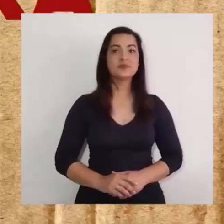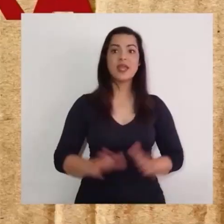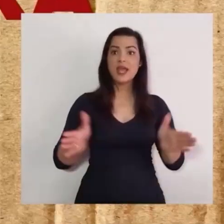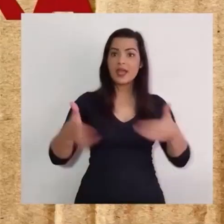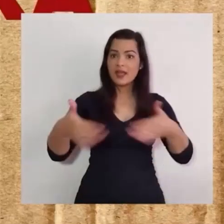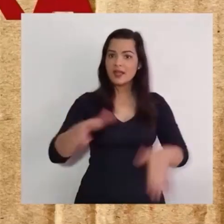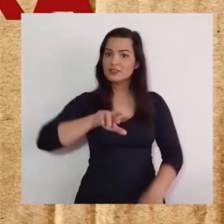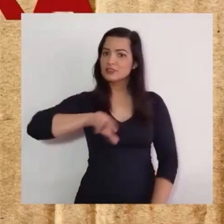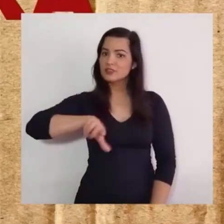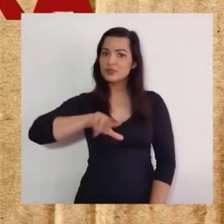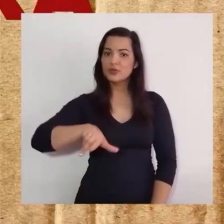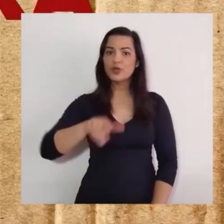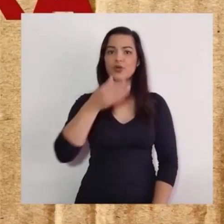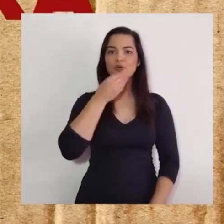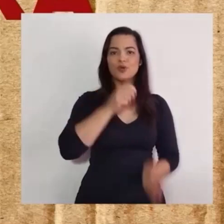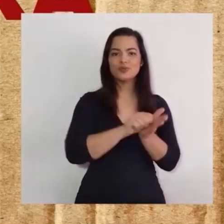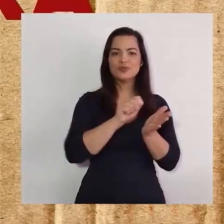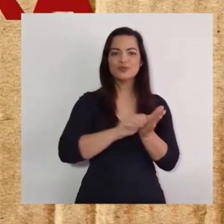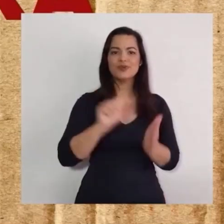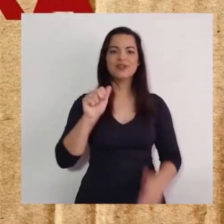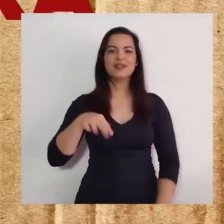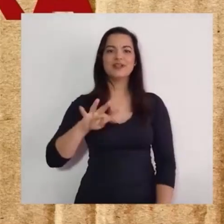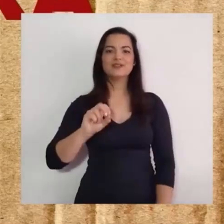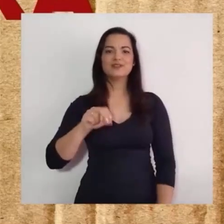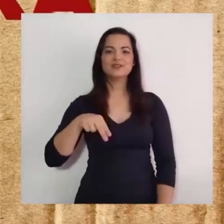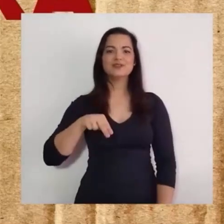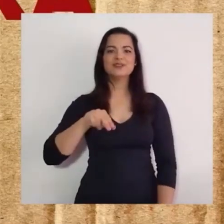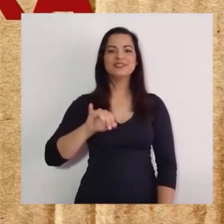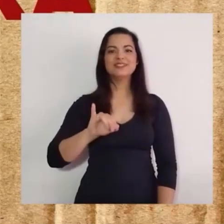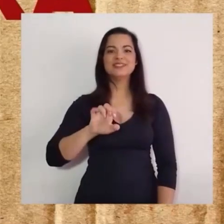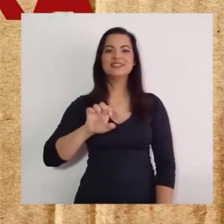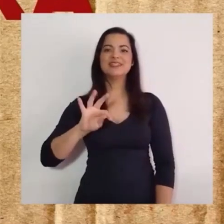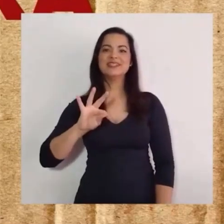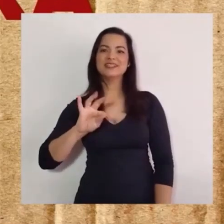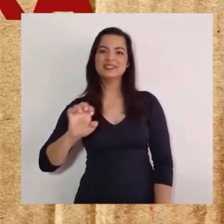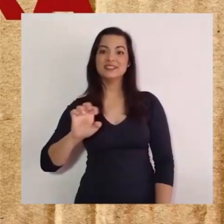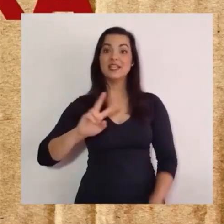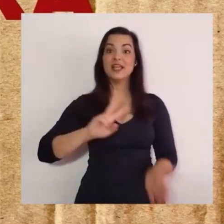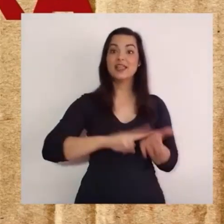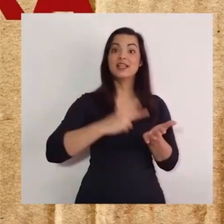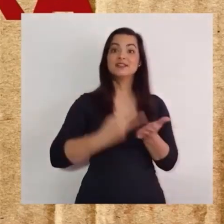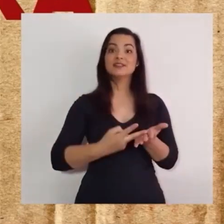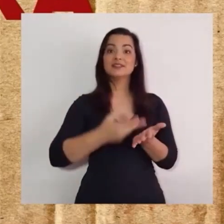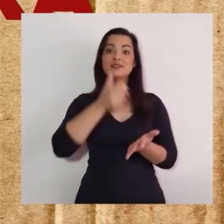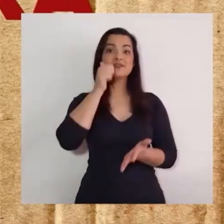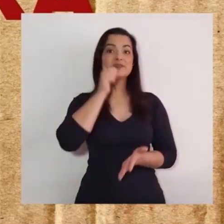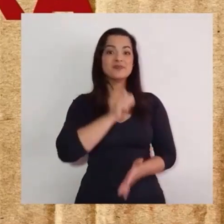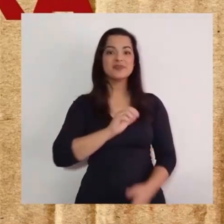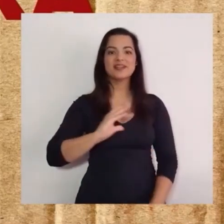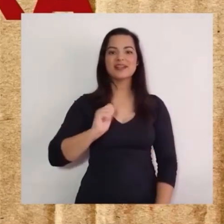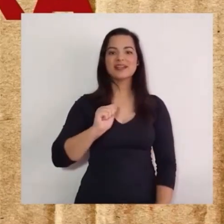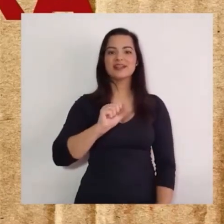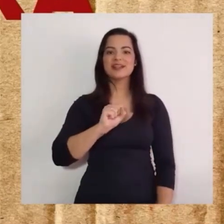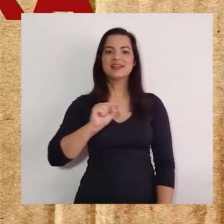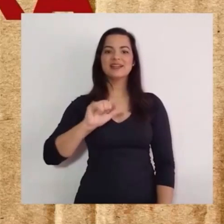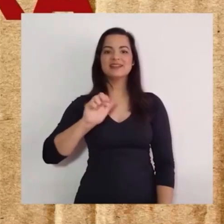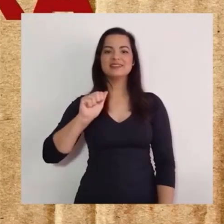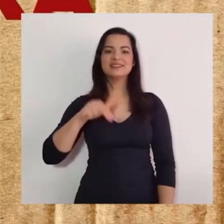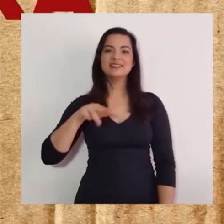Não é uma caixa De Antônio E. Portis Tradução Cassiane Leque Machado